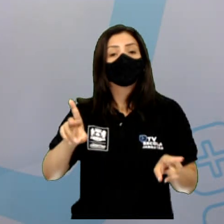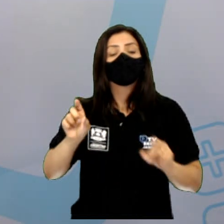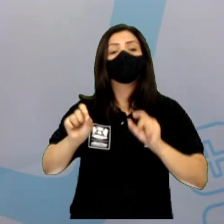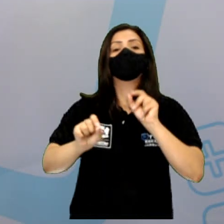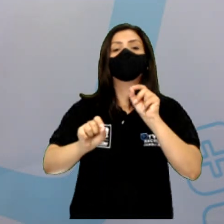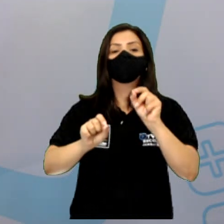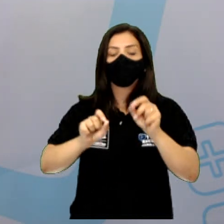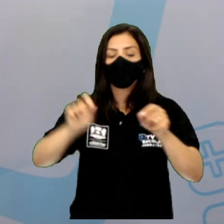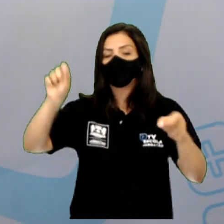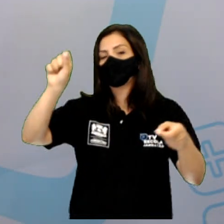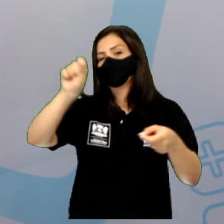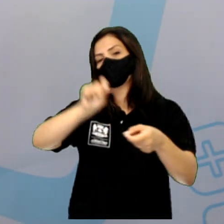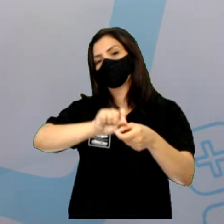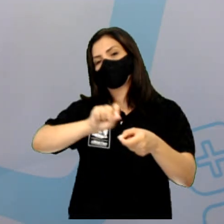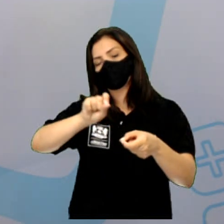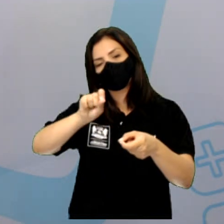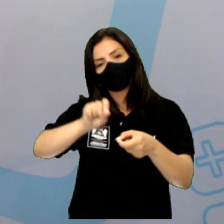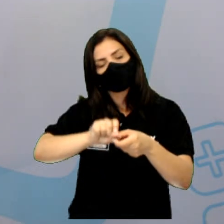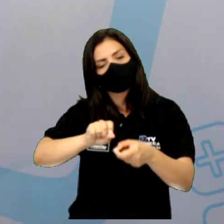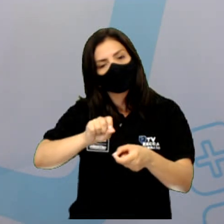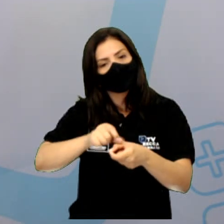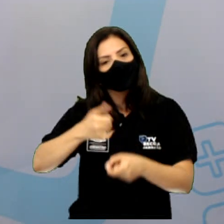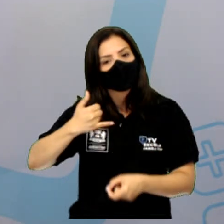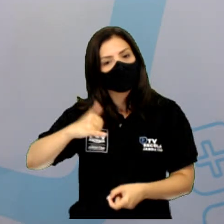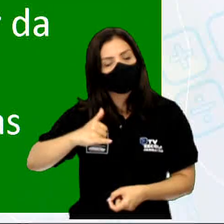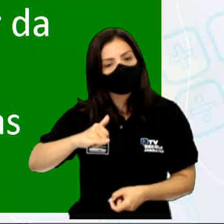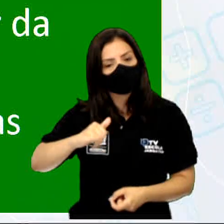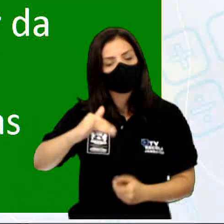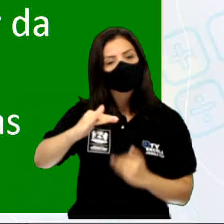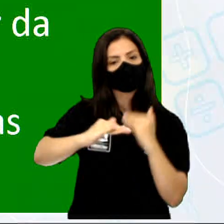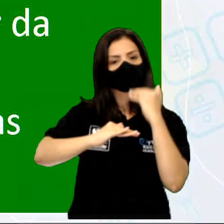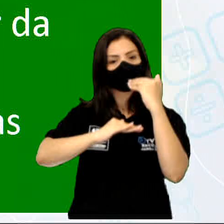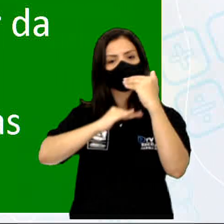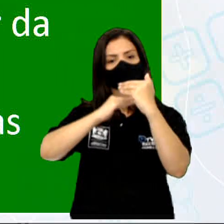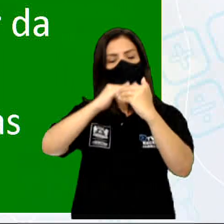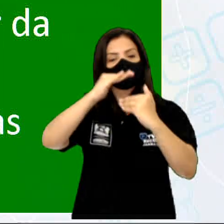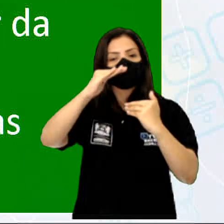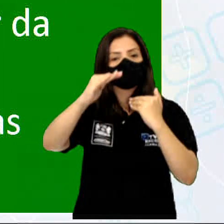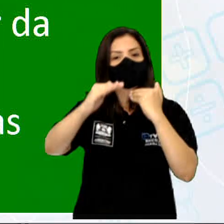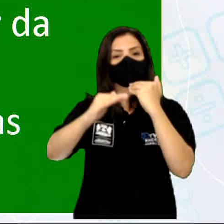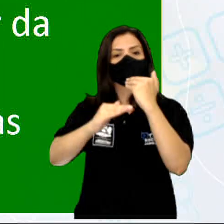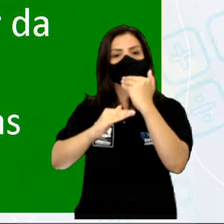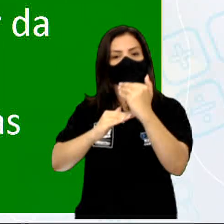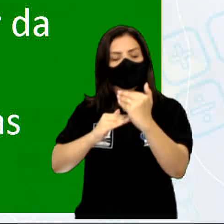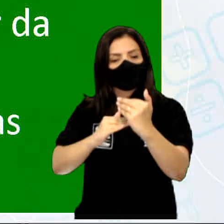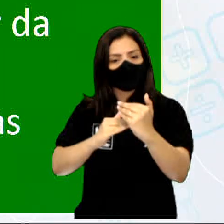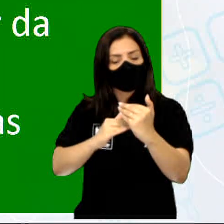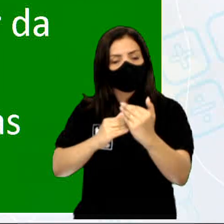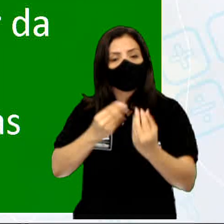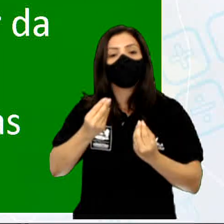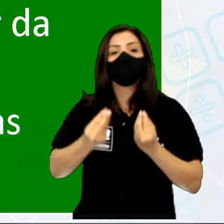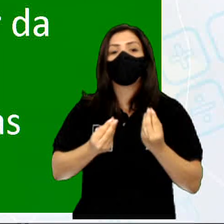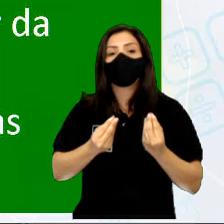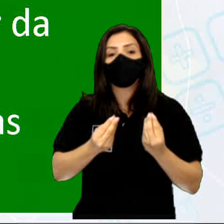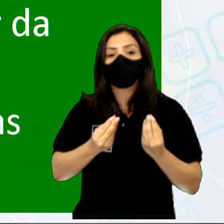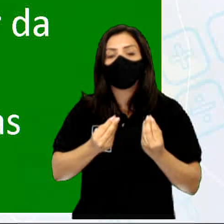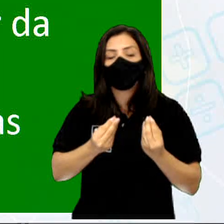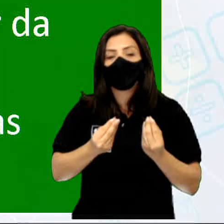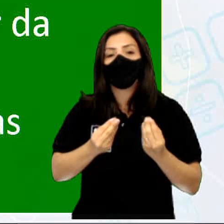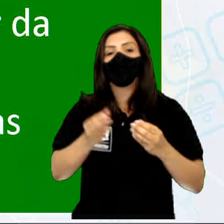que produzem energia para crescerem e se desenvolverem a partir da